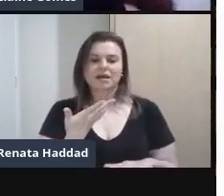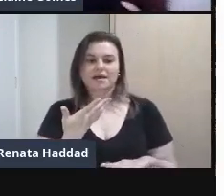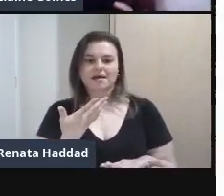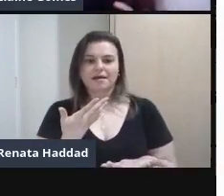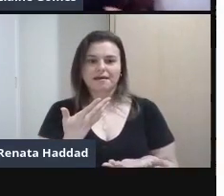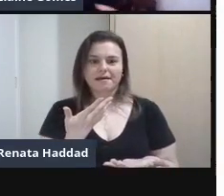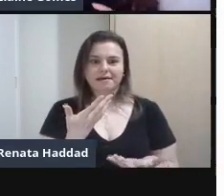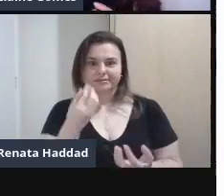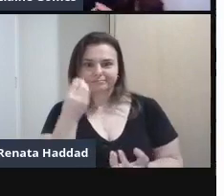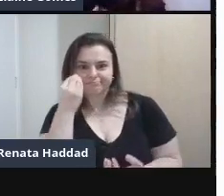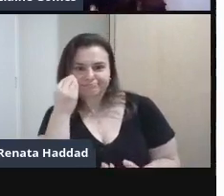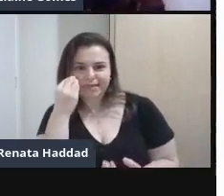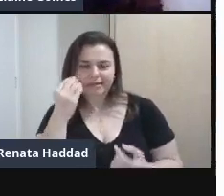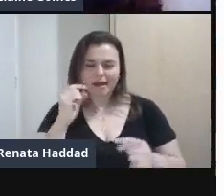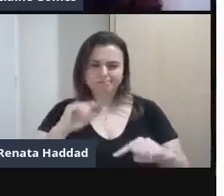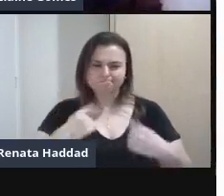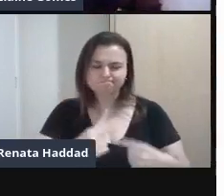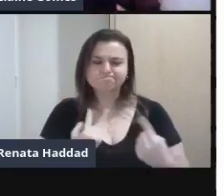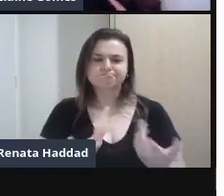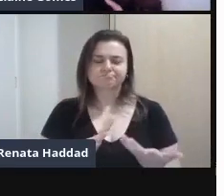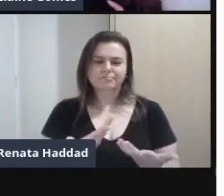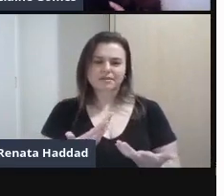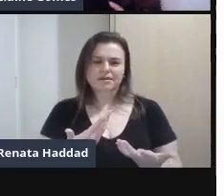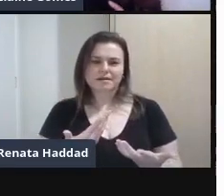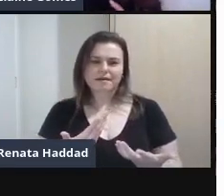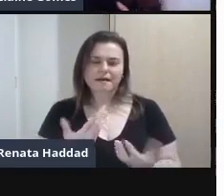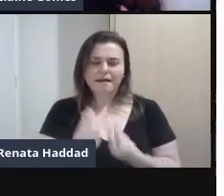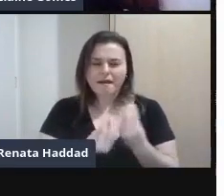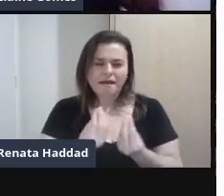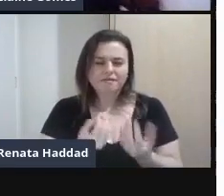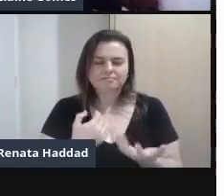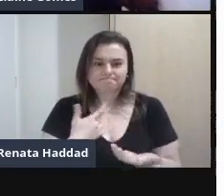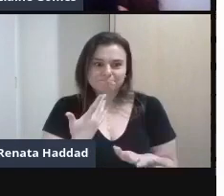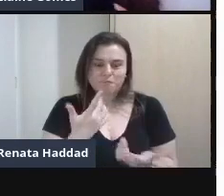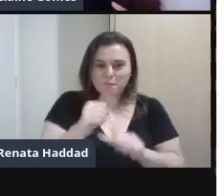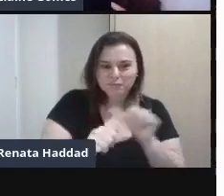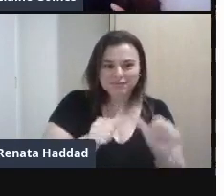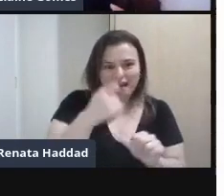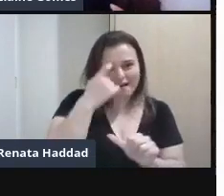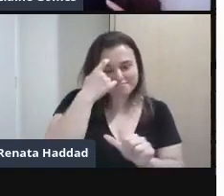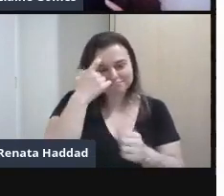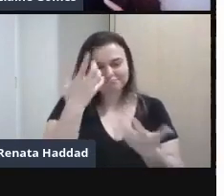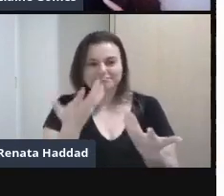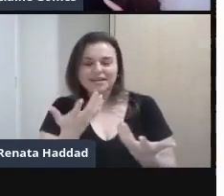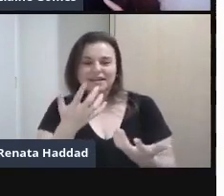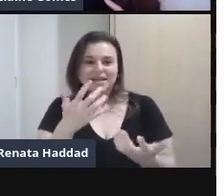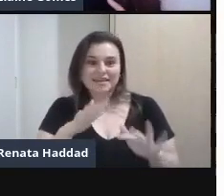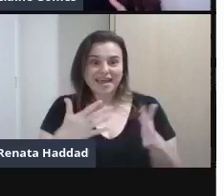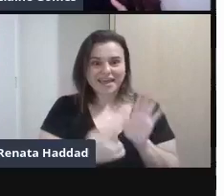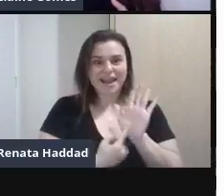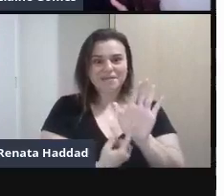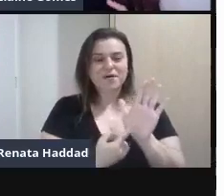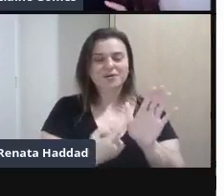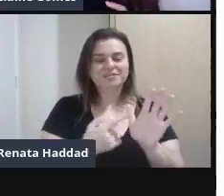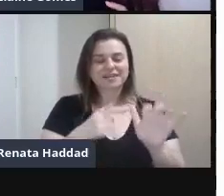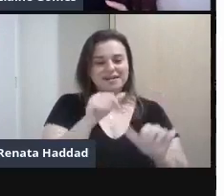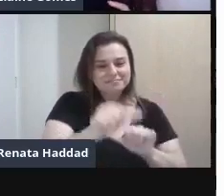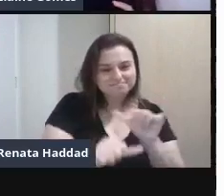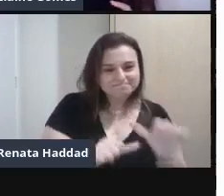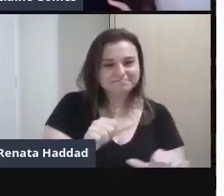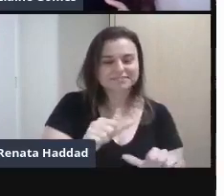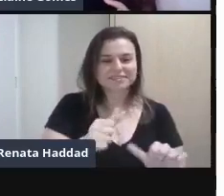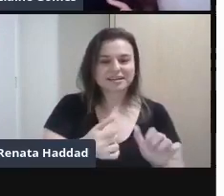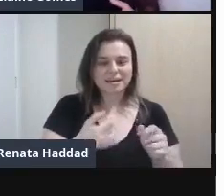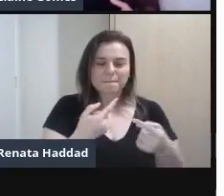eixo E a Frida Kahlo Vem também Com essas provocações Estéticas Obviamente Mas provocações